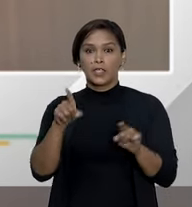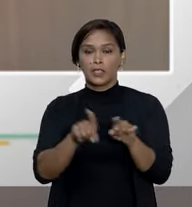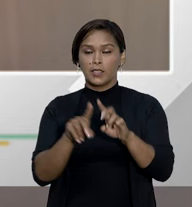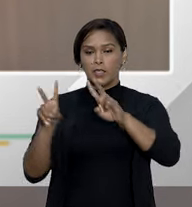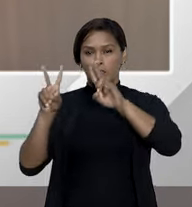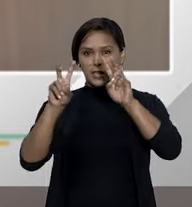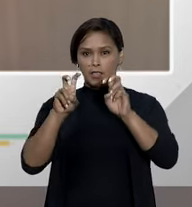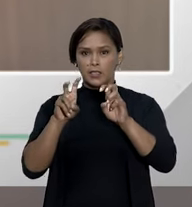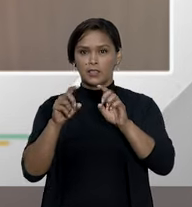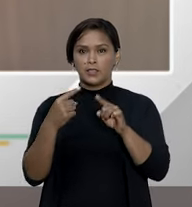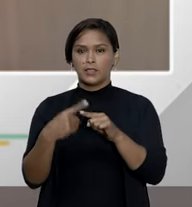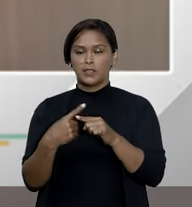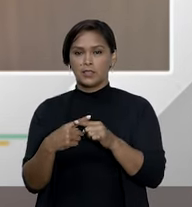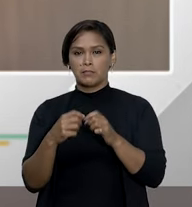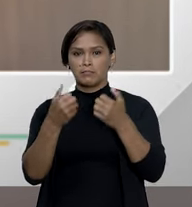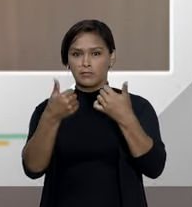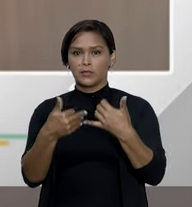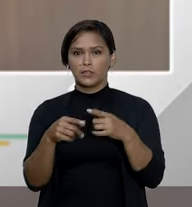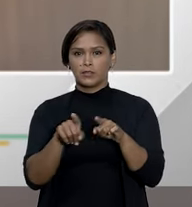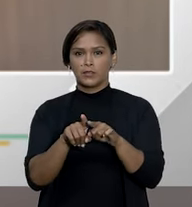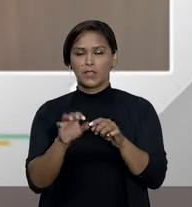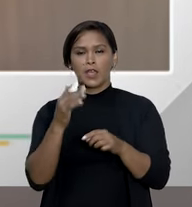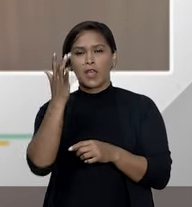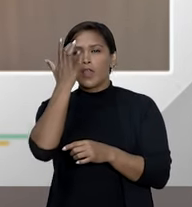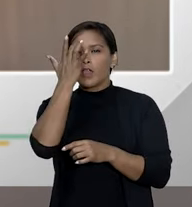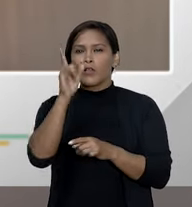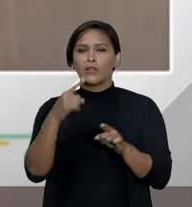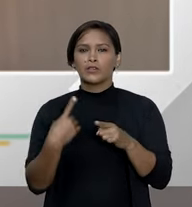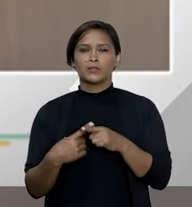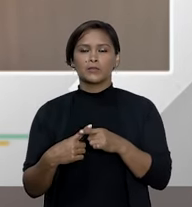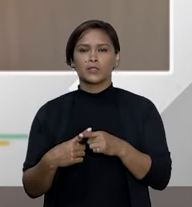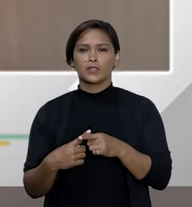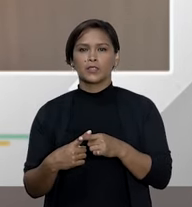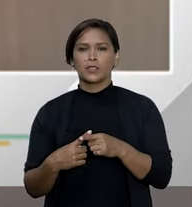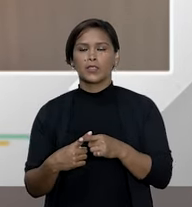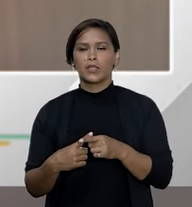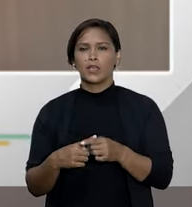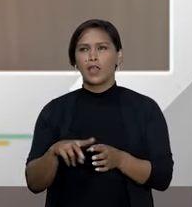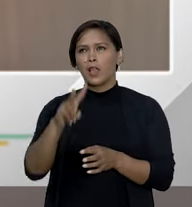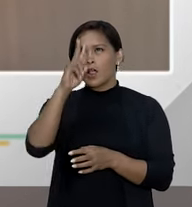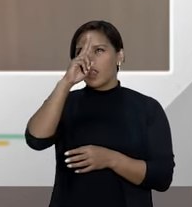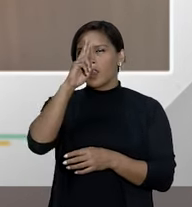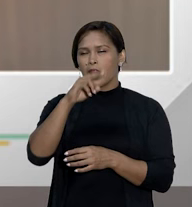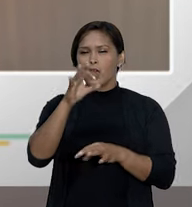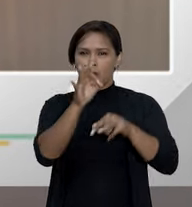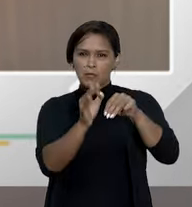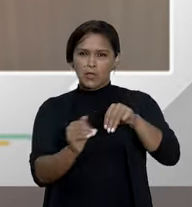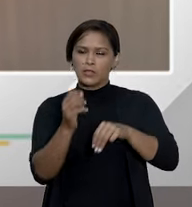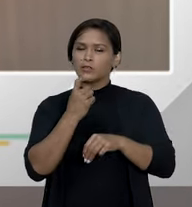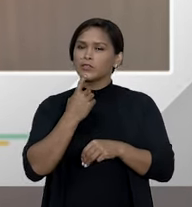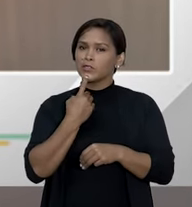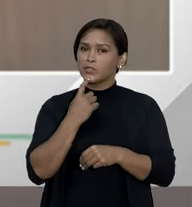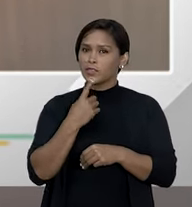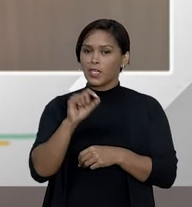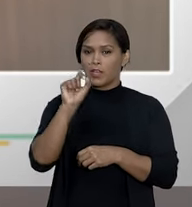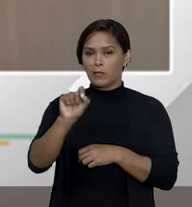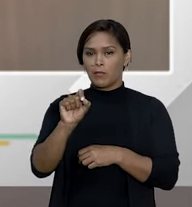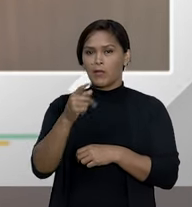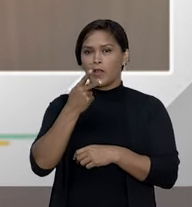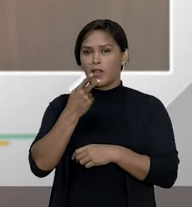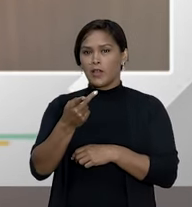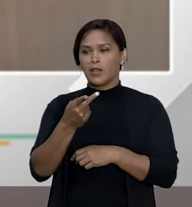tema eu achei isso é que quando salvo engano o ministro Salomão ele foi